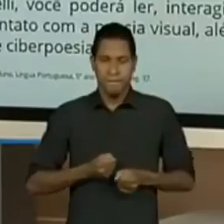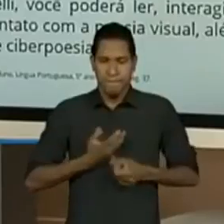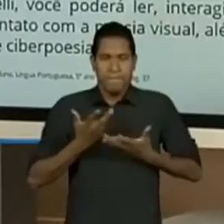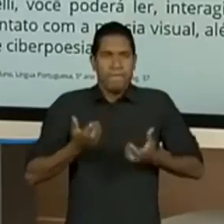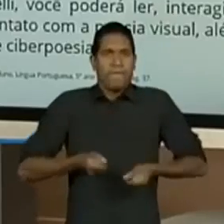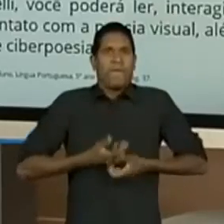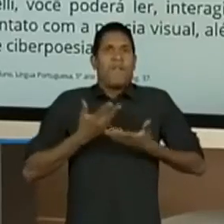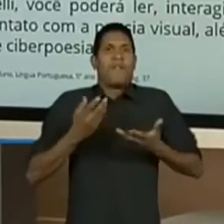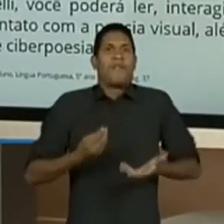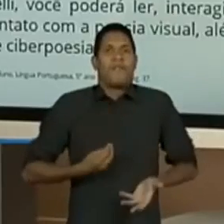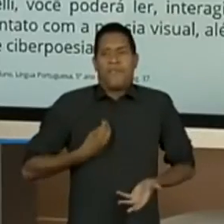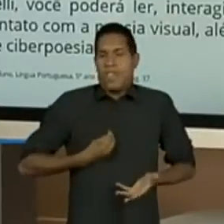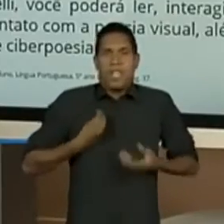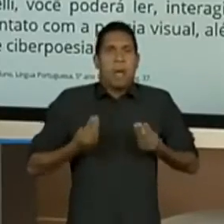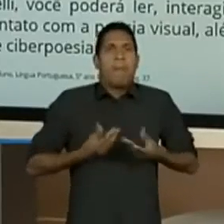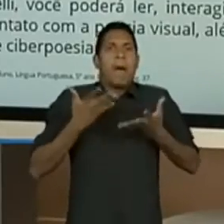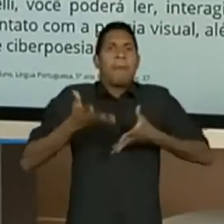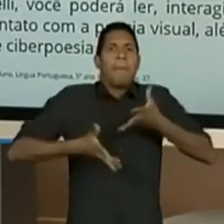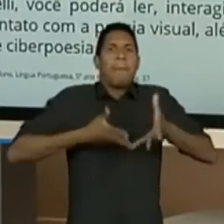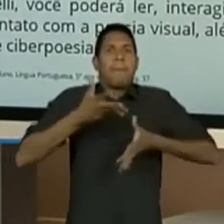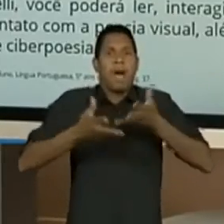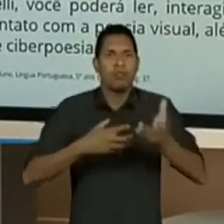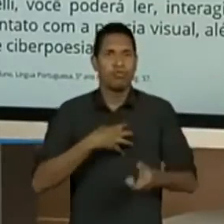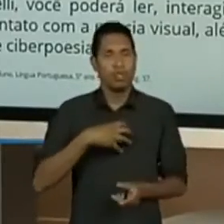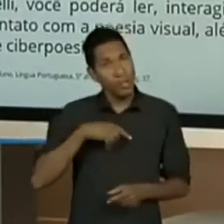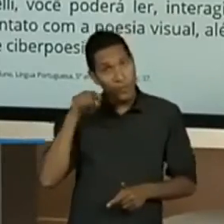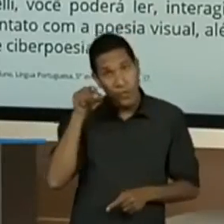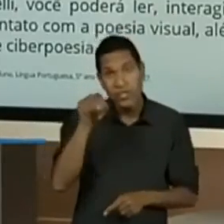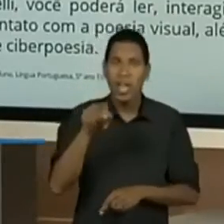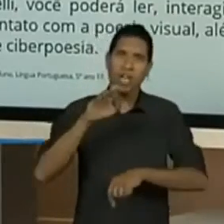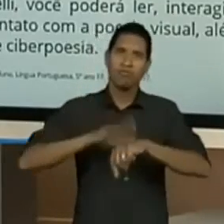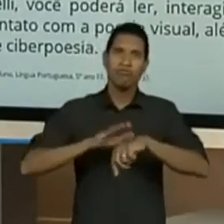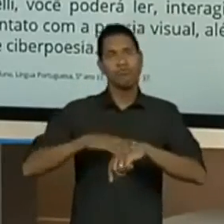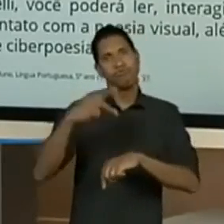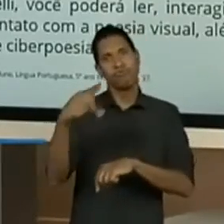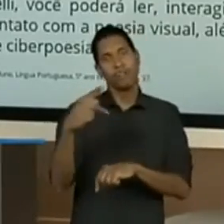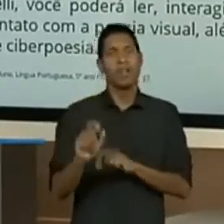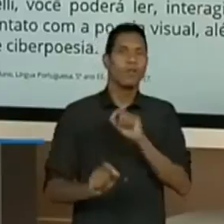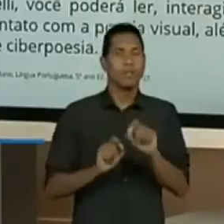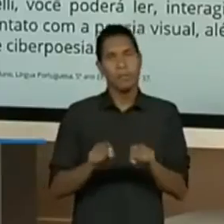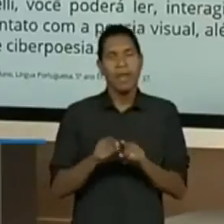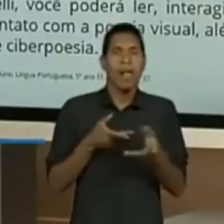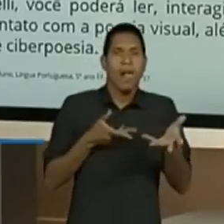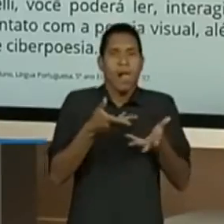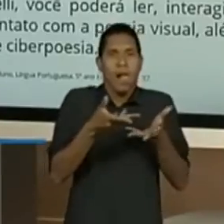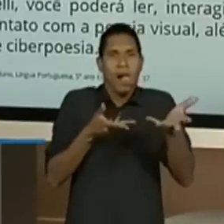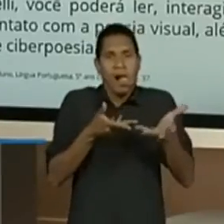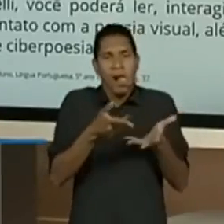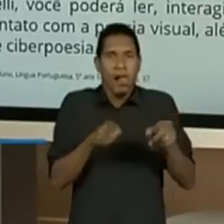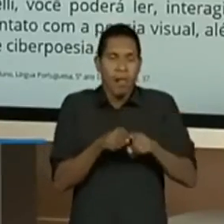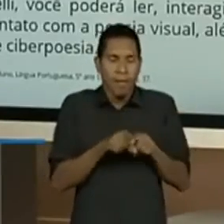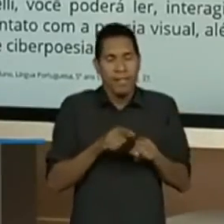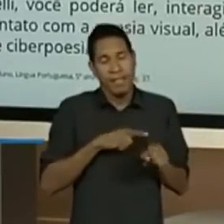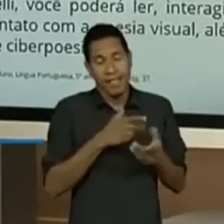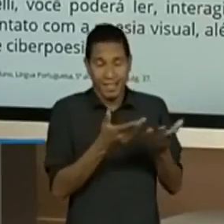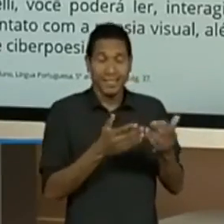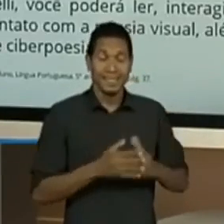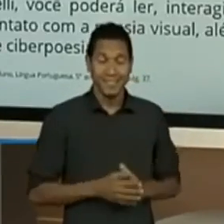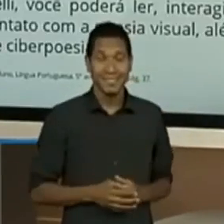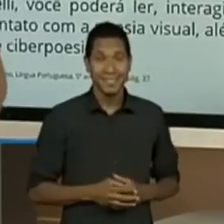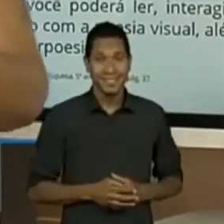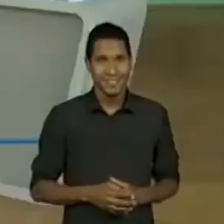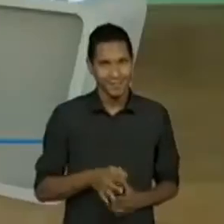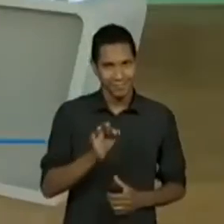vocês. Para esse formato é vocês. Porque é feito exatamente para que vocês interajam ou com o poema ou com a poesia.